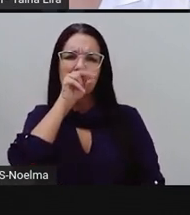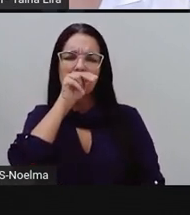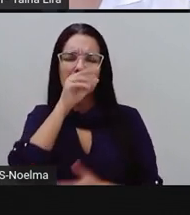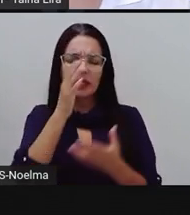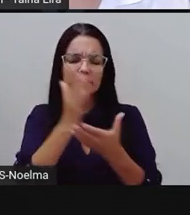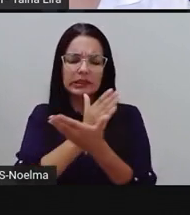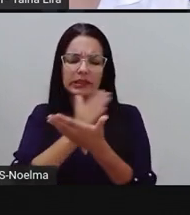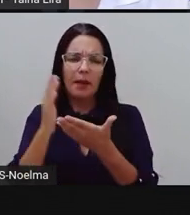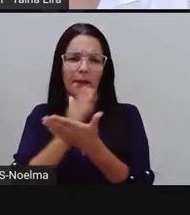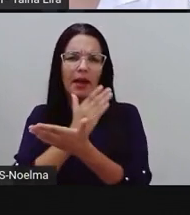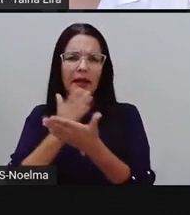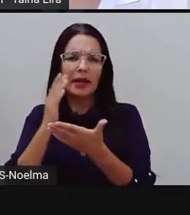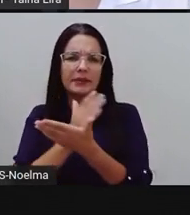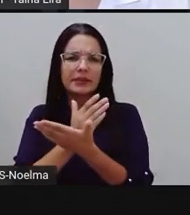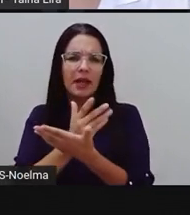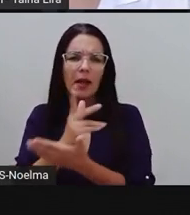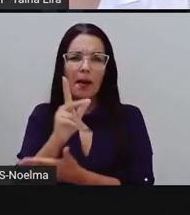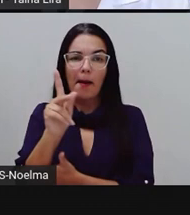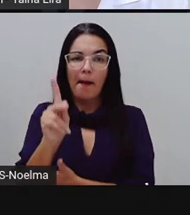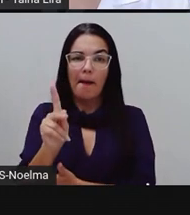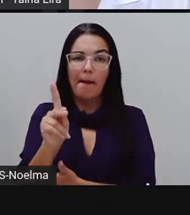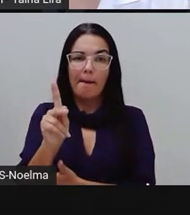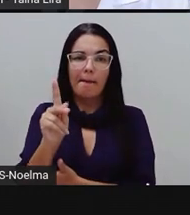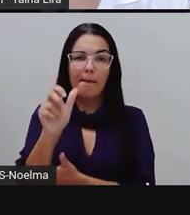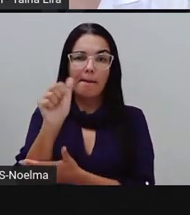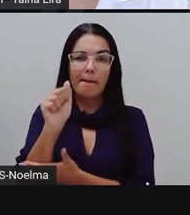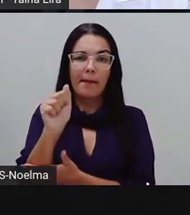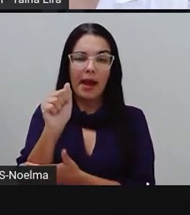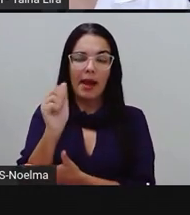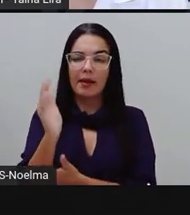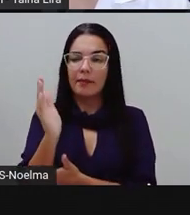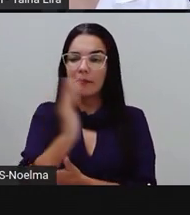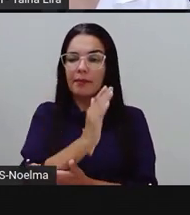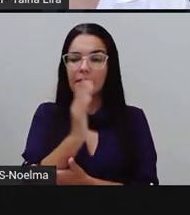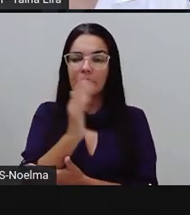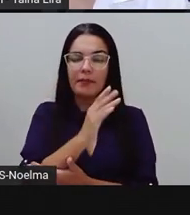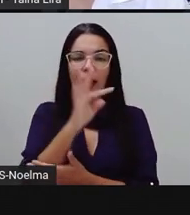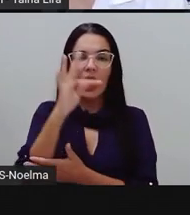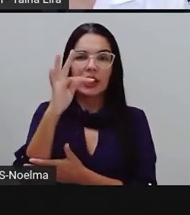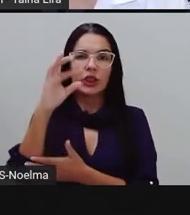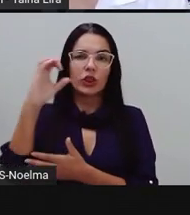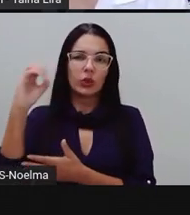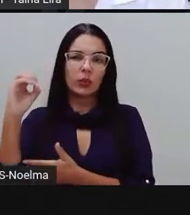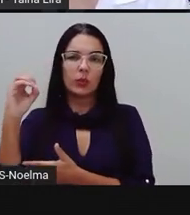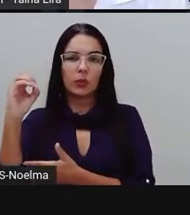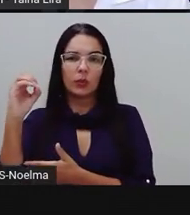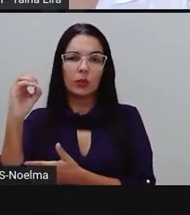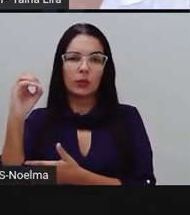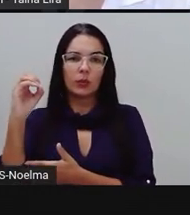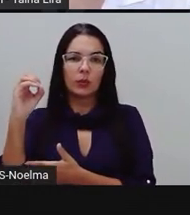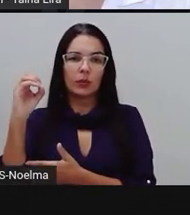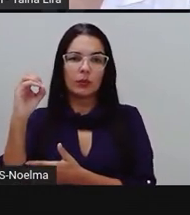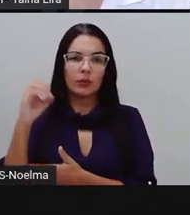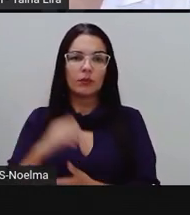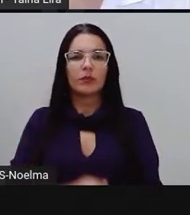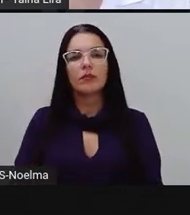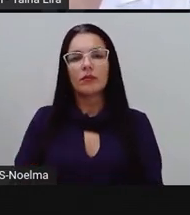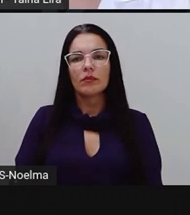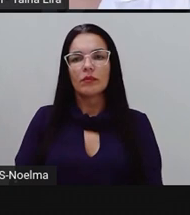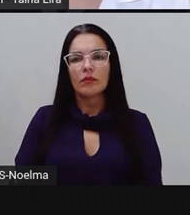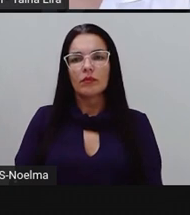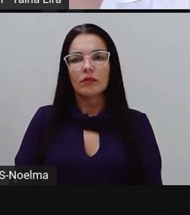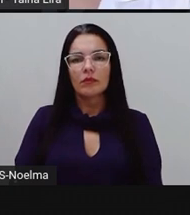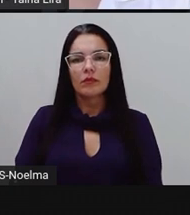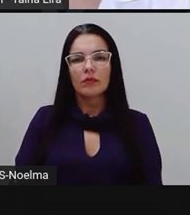lá a separação das sílabas, né, da palavra pato. Então, ó, como eu escrevo